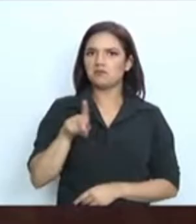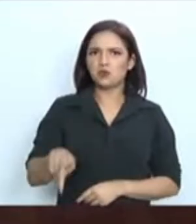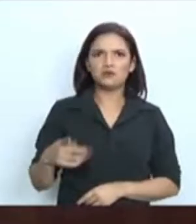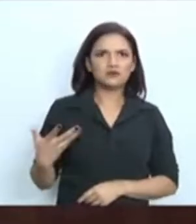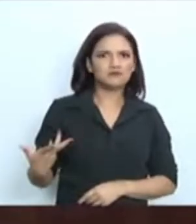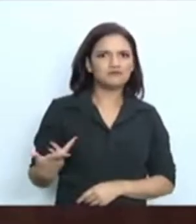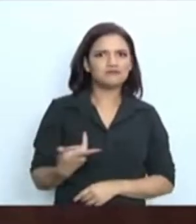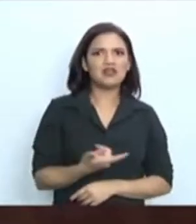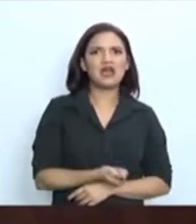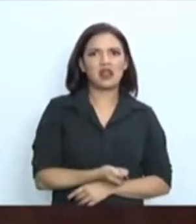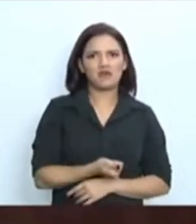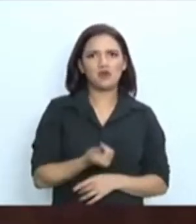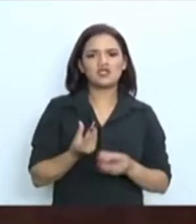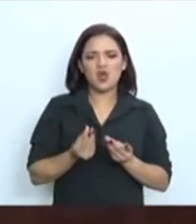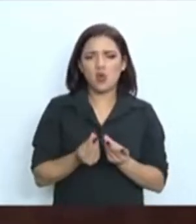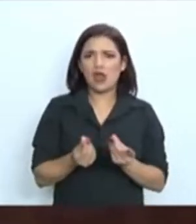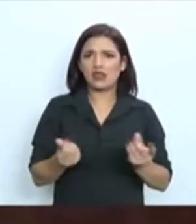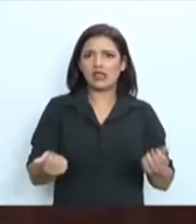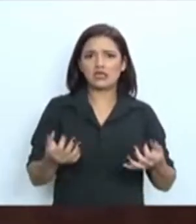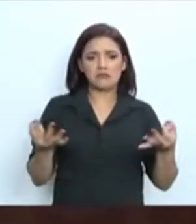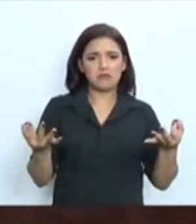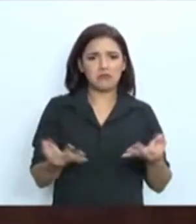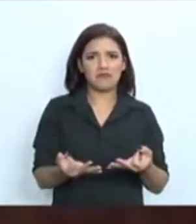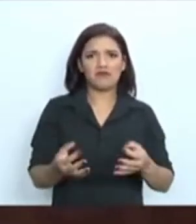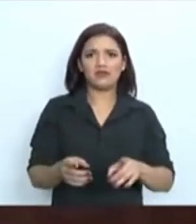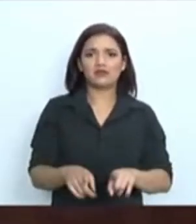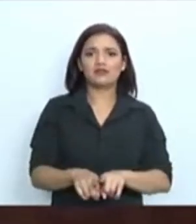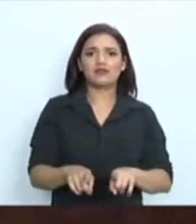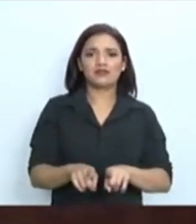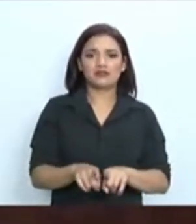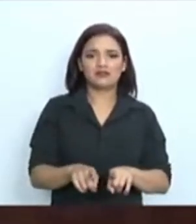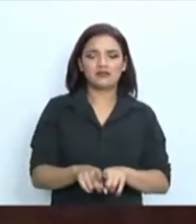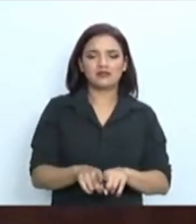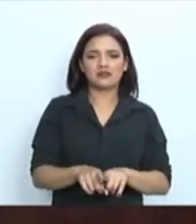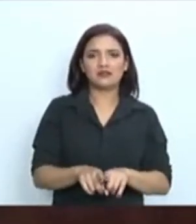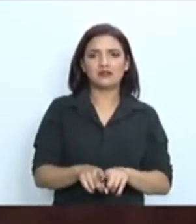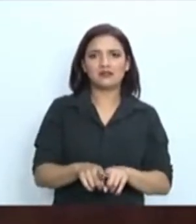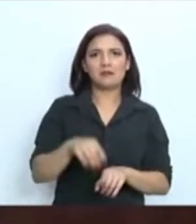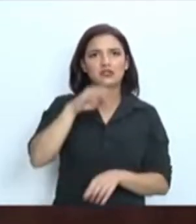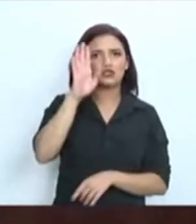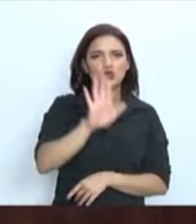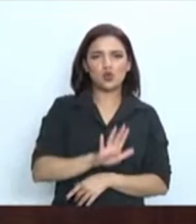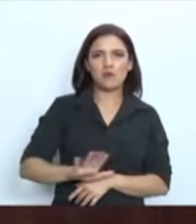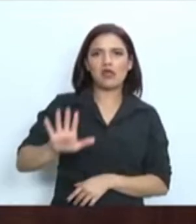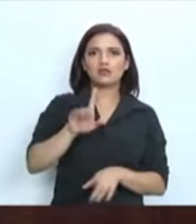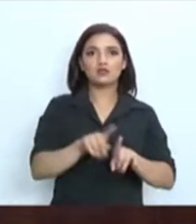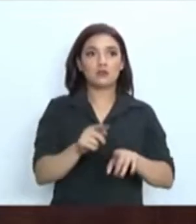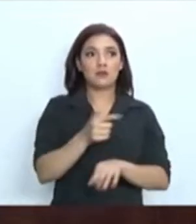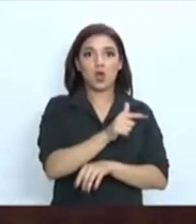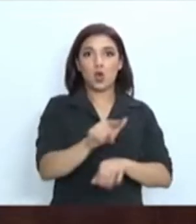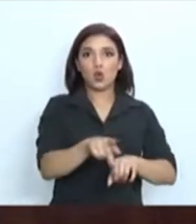qualificado, reconhecido no âmbito nacional e internacional.